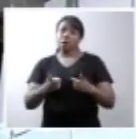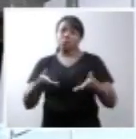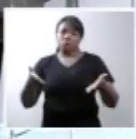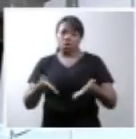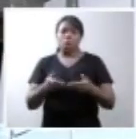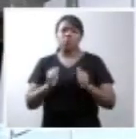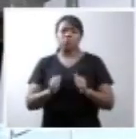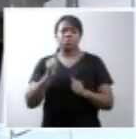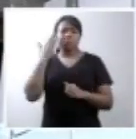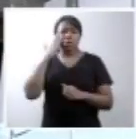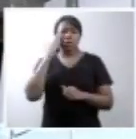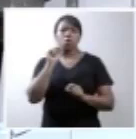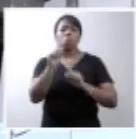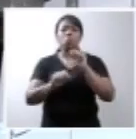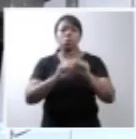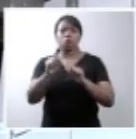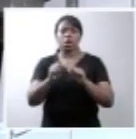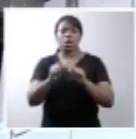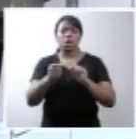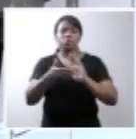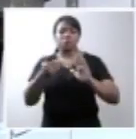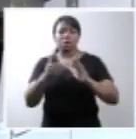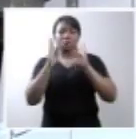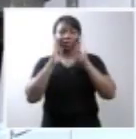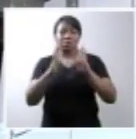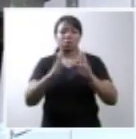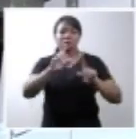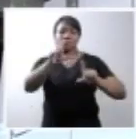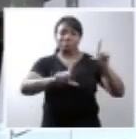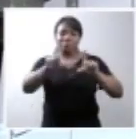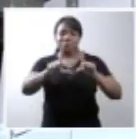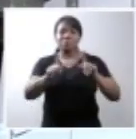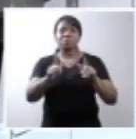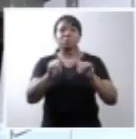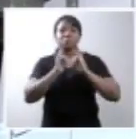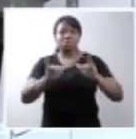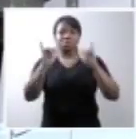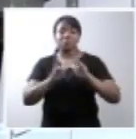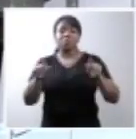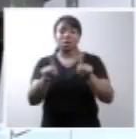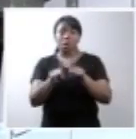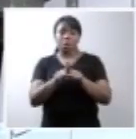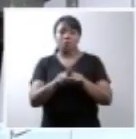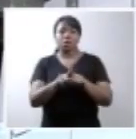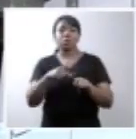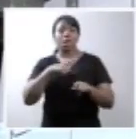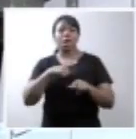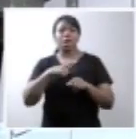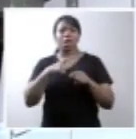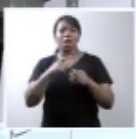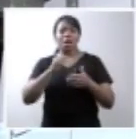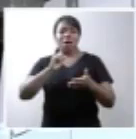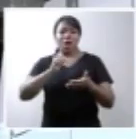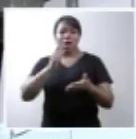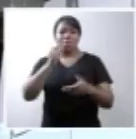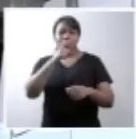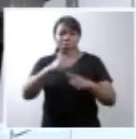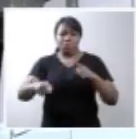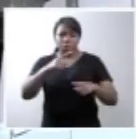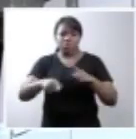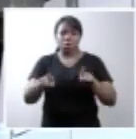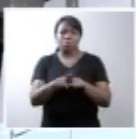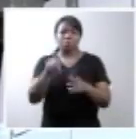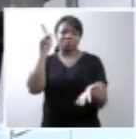entendemos que ela pode tirar a atenção da mídia e da sociedade de debates nos quais está em jogo a violação imediata,